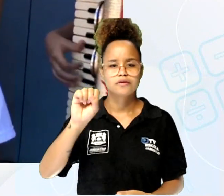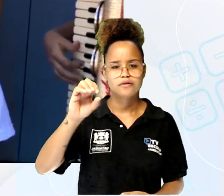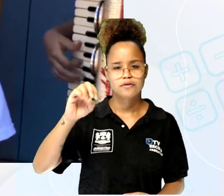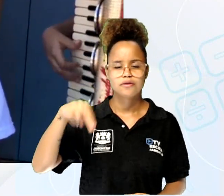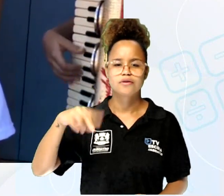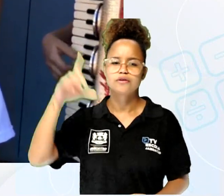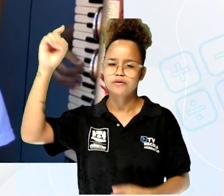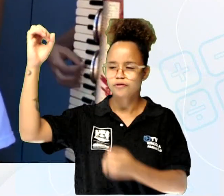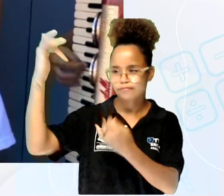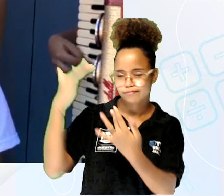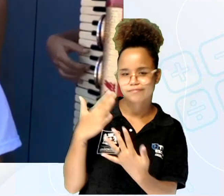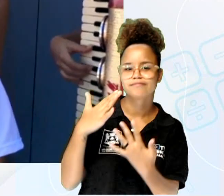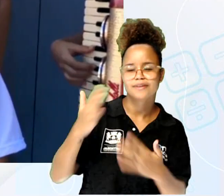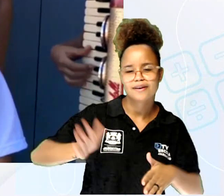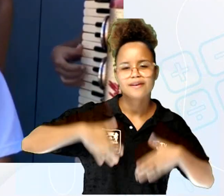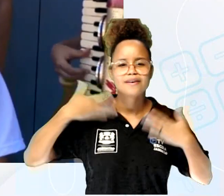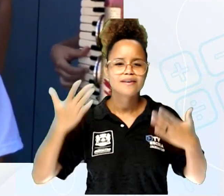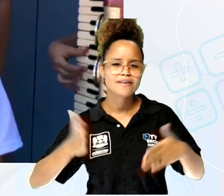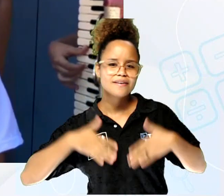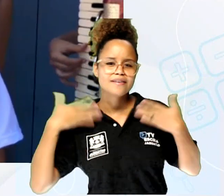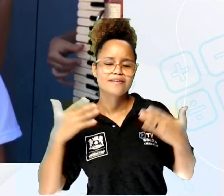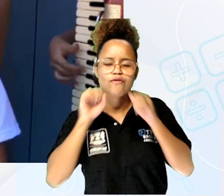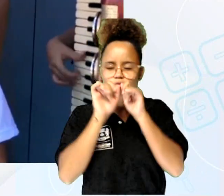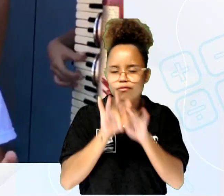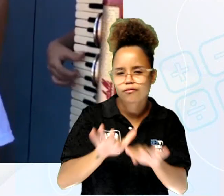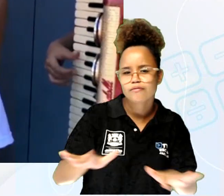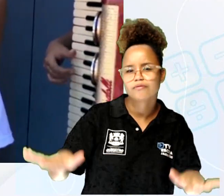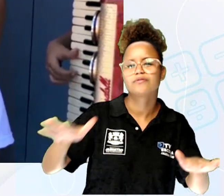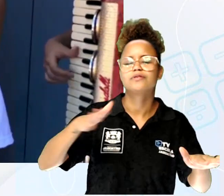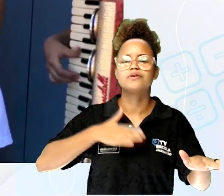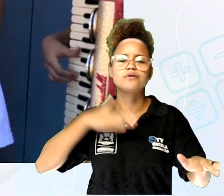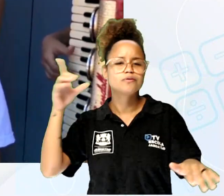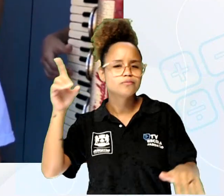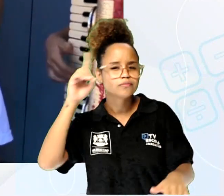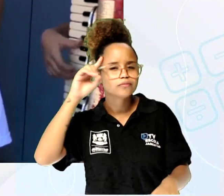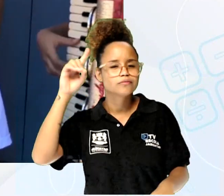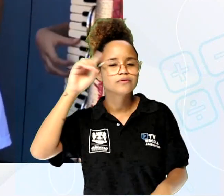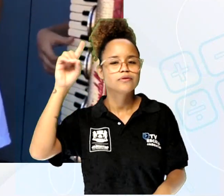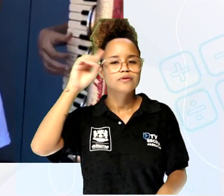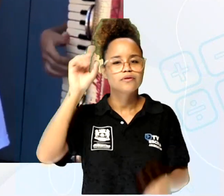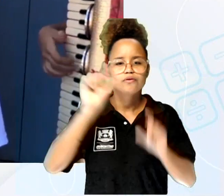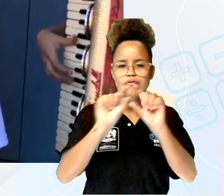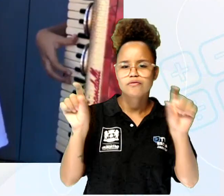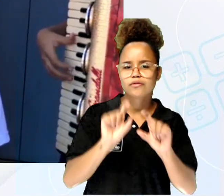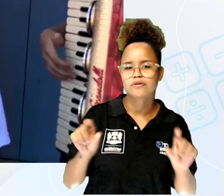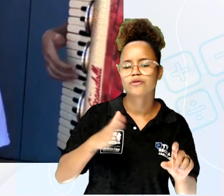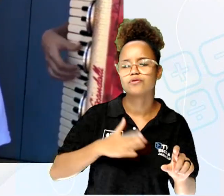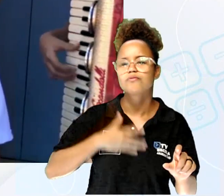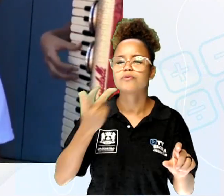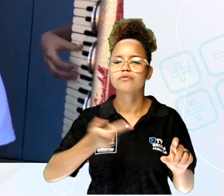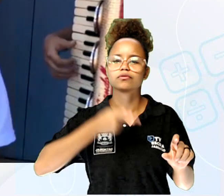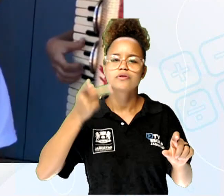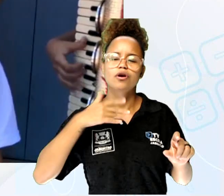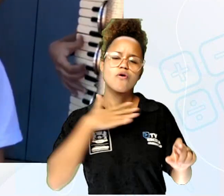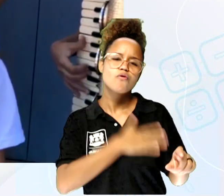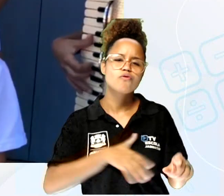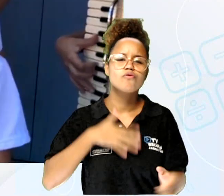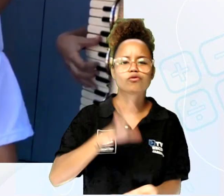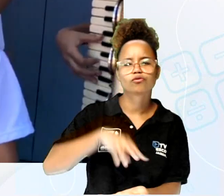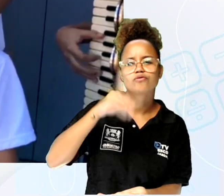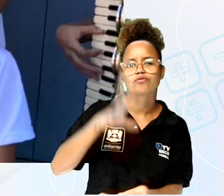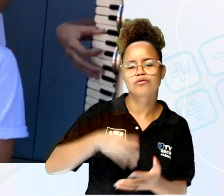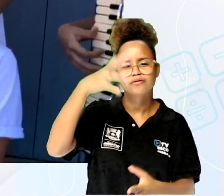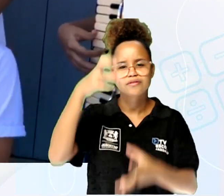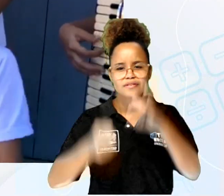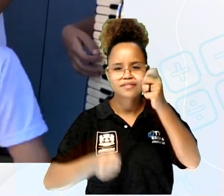concedeu essa eterna alegria. Eu vou espalhando no meu dia a dia o verso que trago no meu declamar. Gosto de cuscuz, de ler